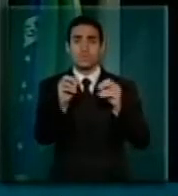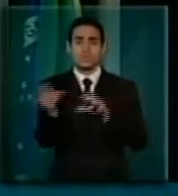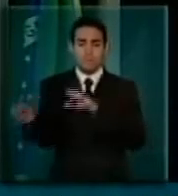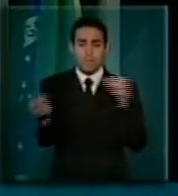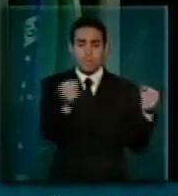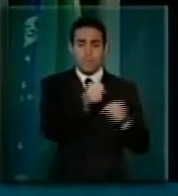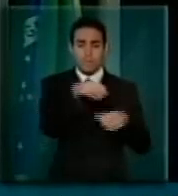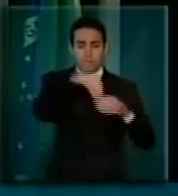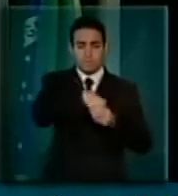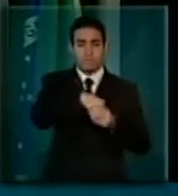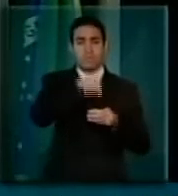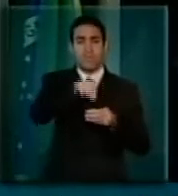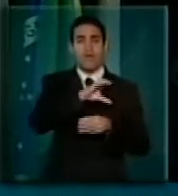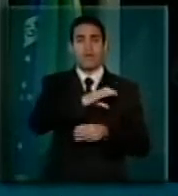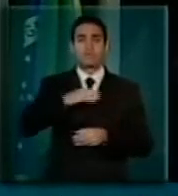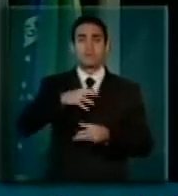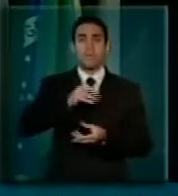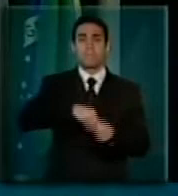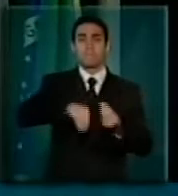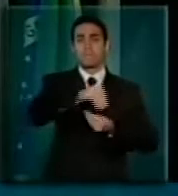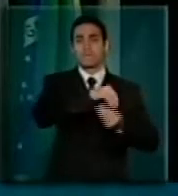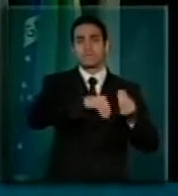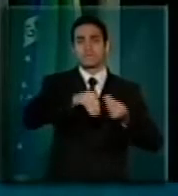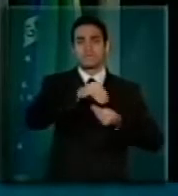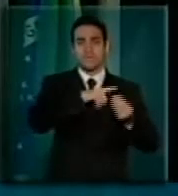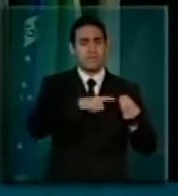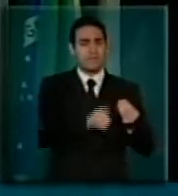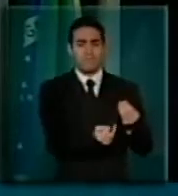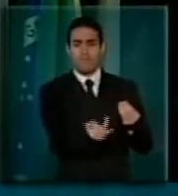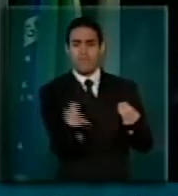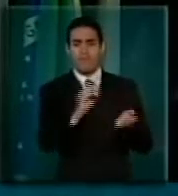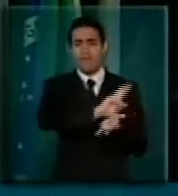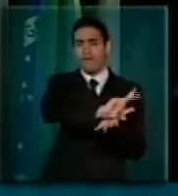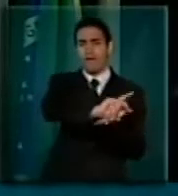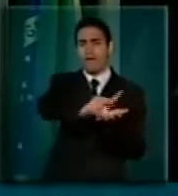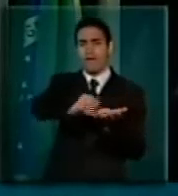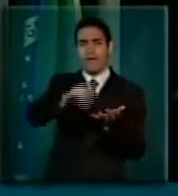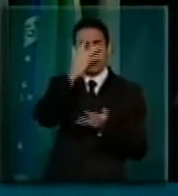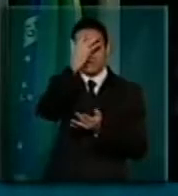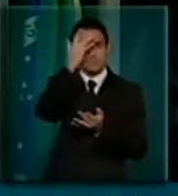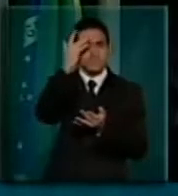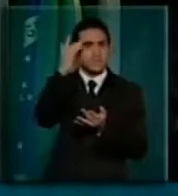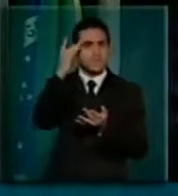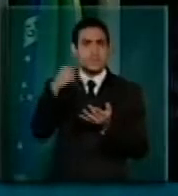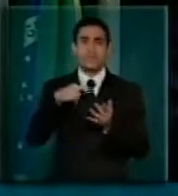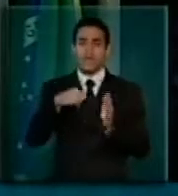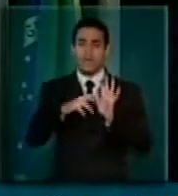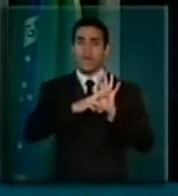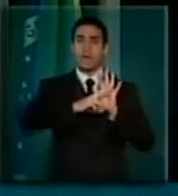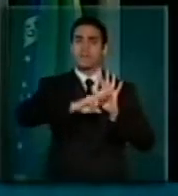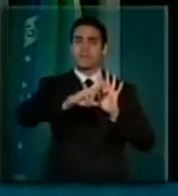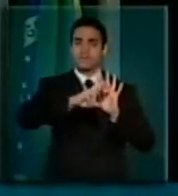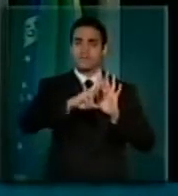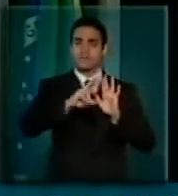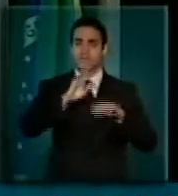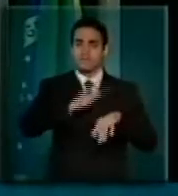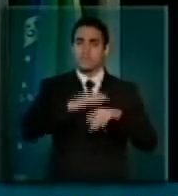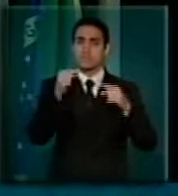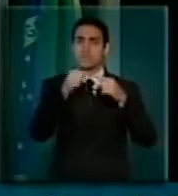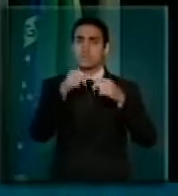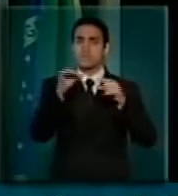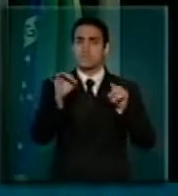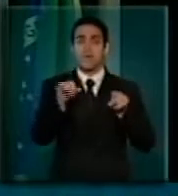comissão vista mais plural que existe no Congresso Nacional e é uma comissão